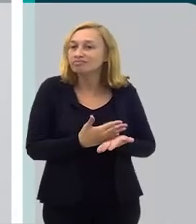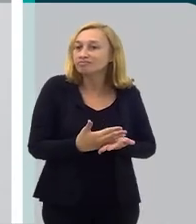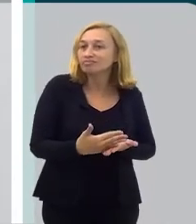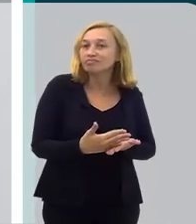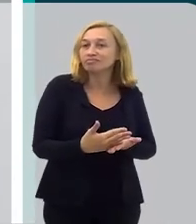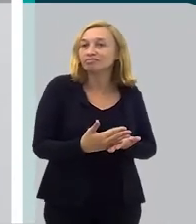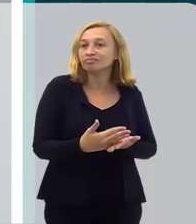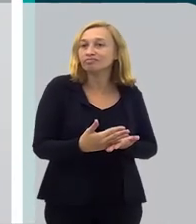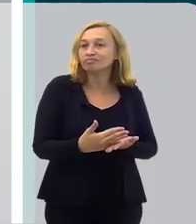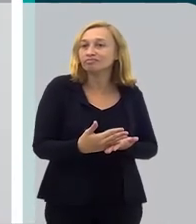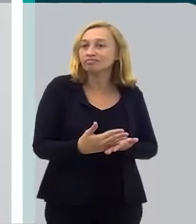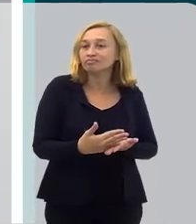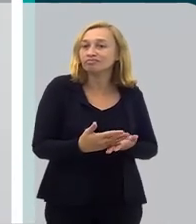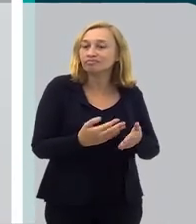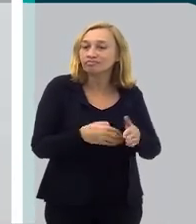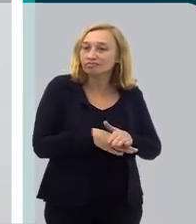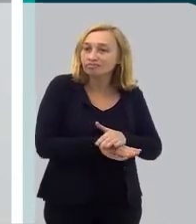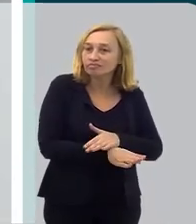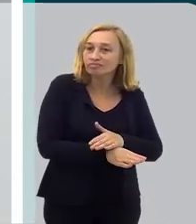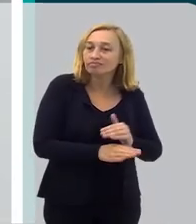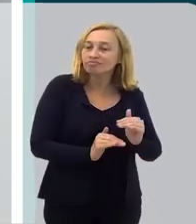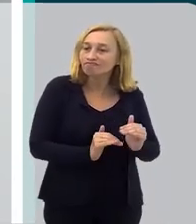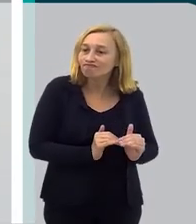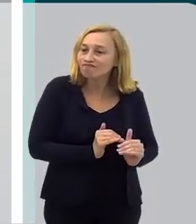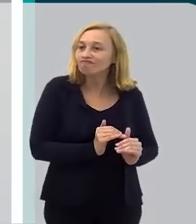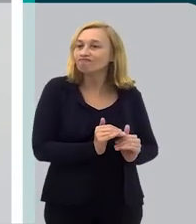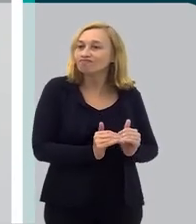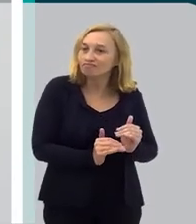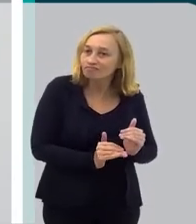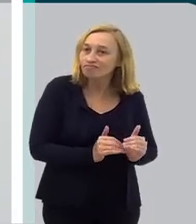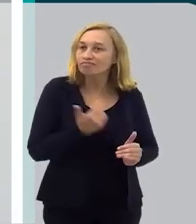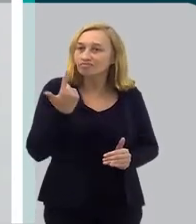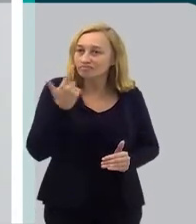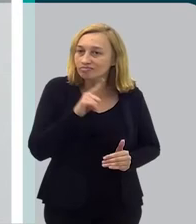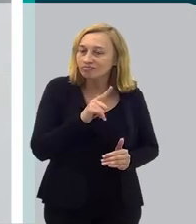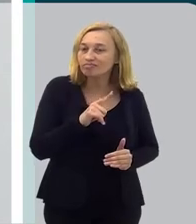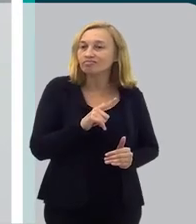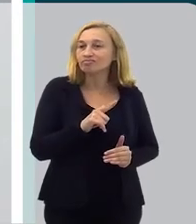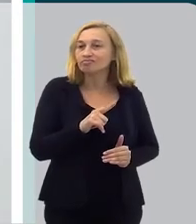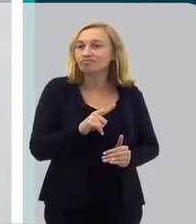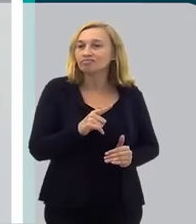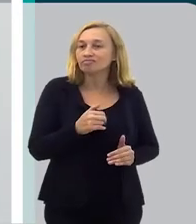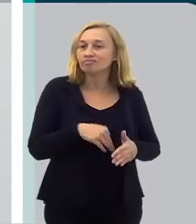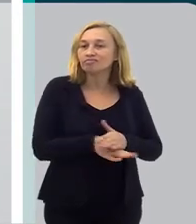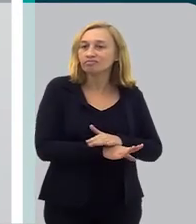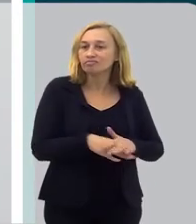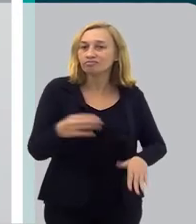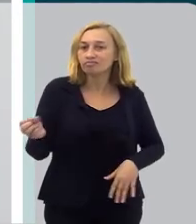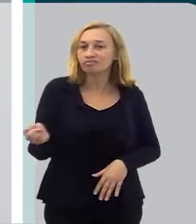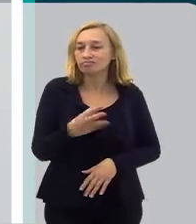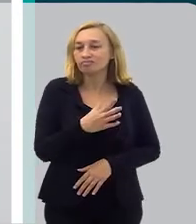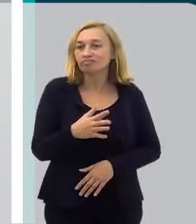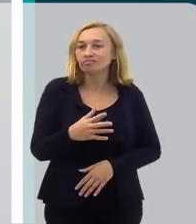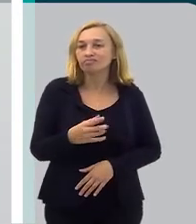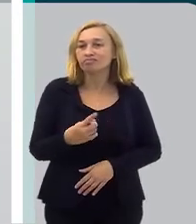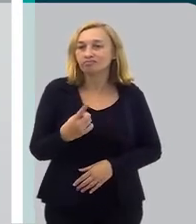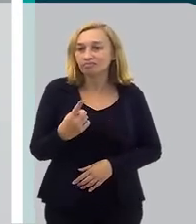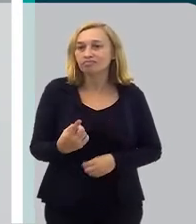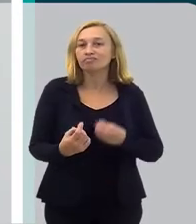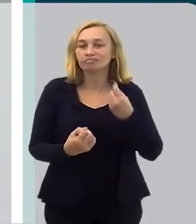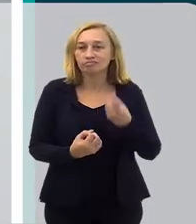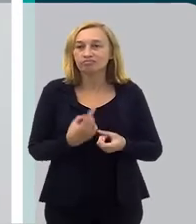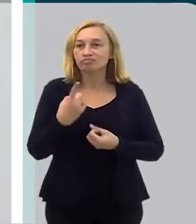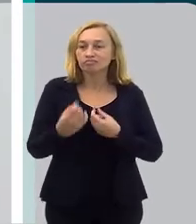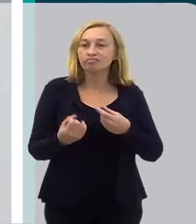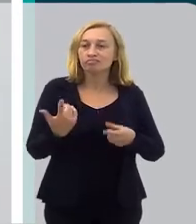começa com um passo de cada vez, a gente consegue construir esse hábito novo, um dia